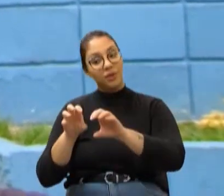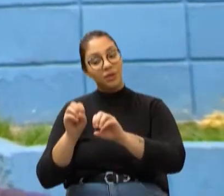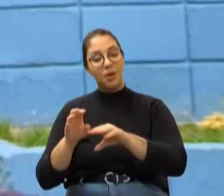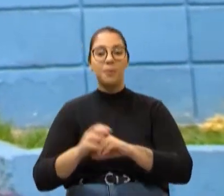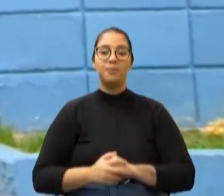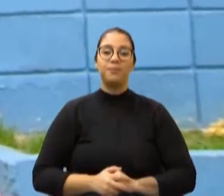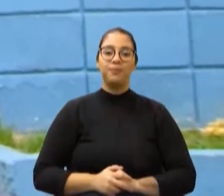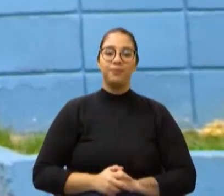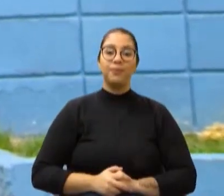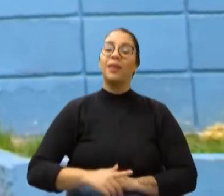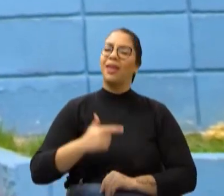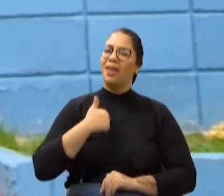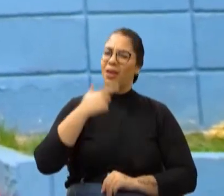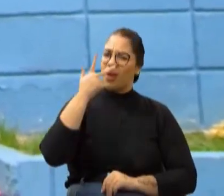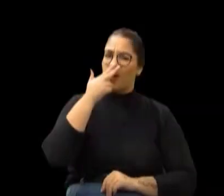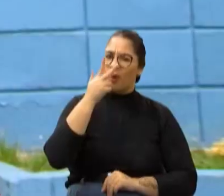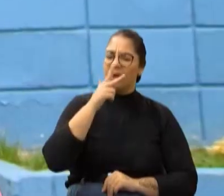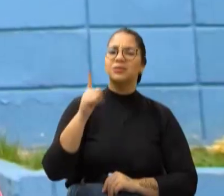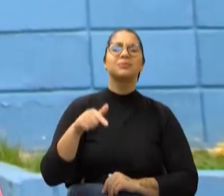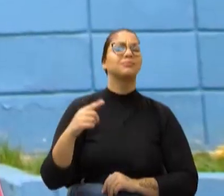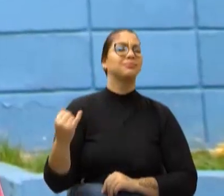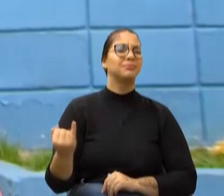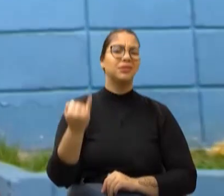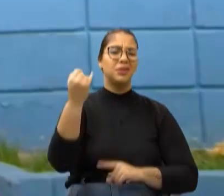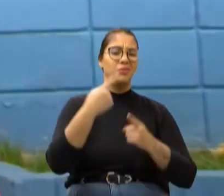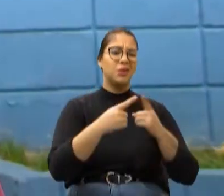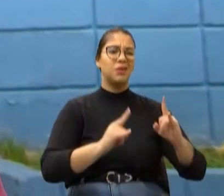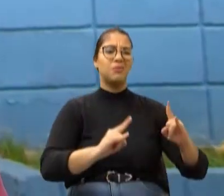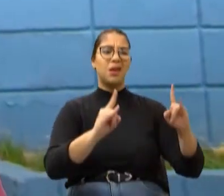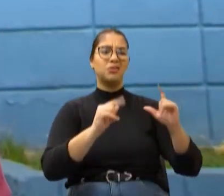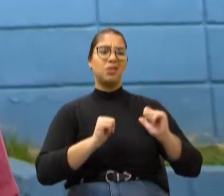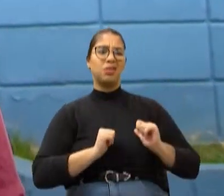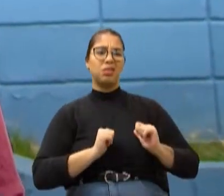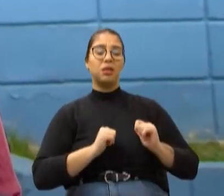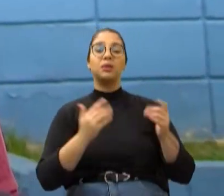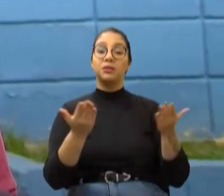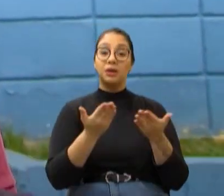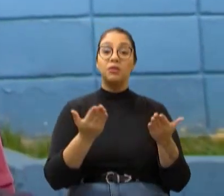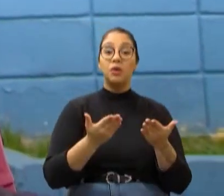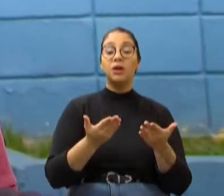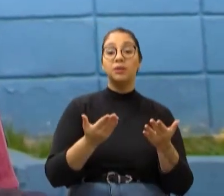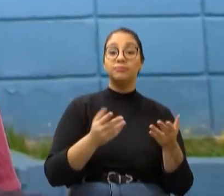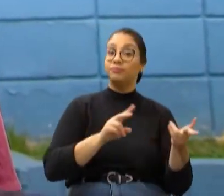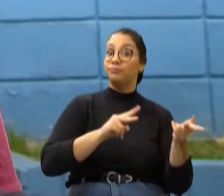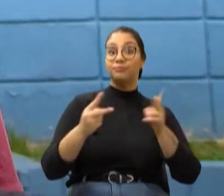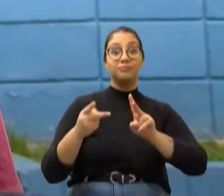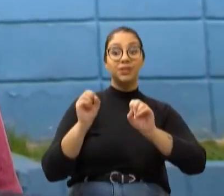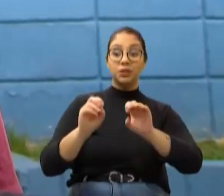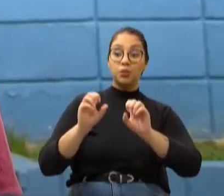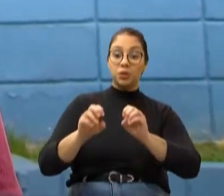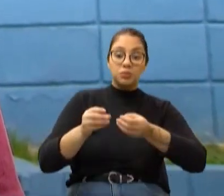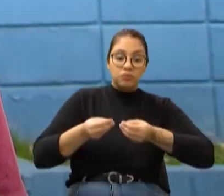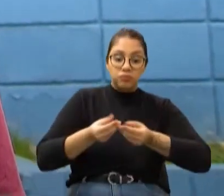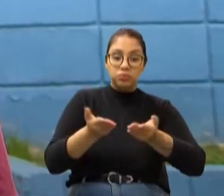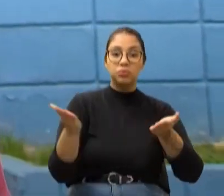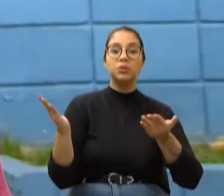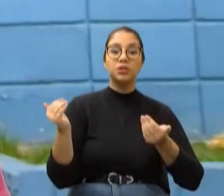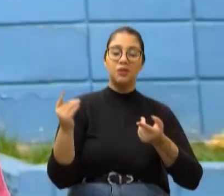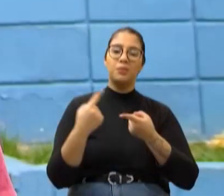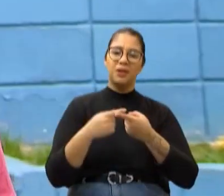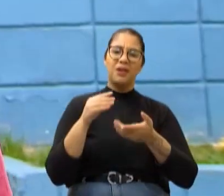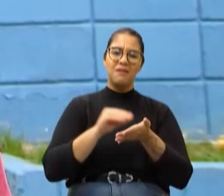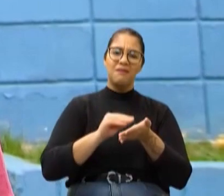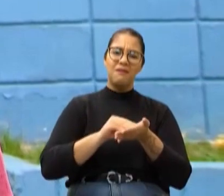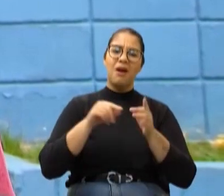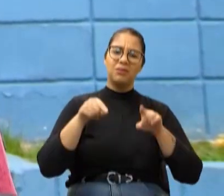de vista social quanto educacional. Eu acho muito importante porque esse espaço estava ocioso mesmo, e vai trazer educação